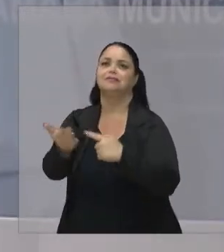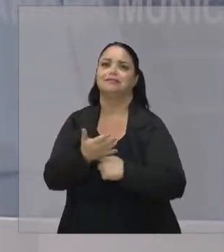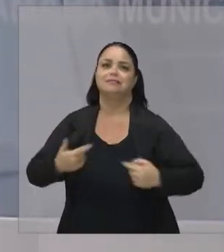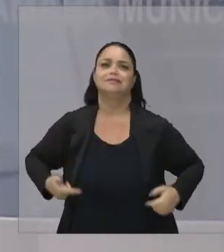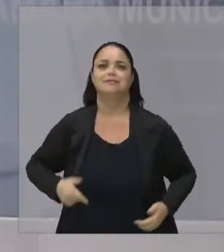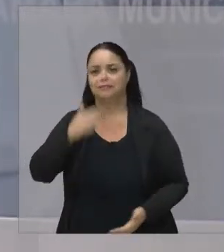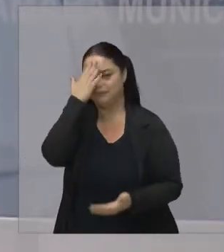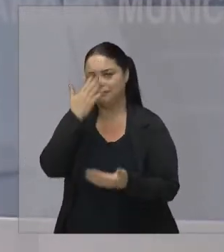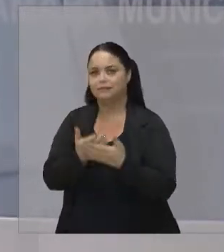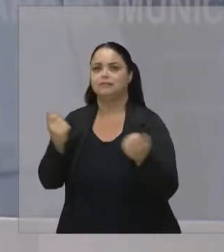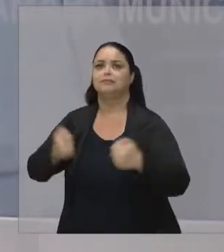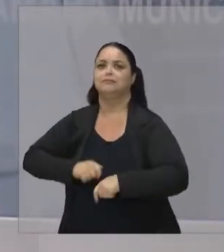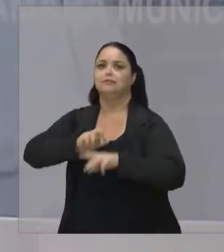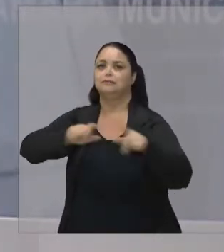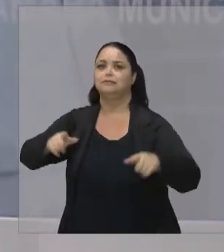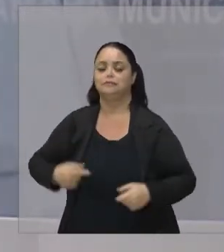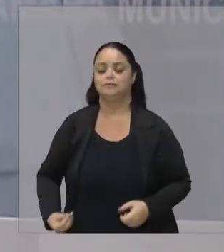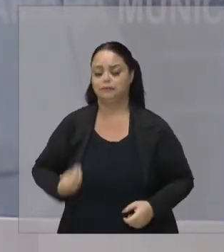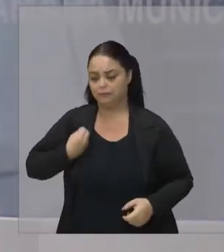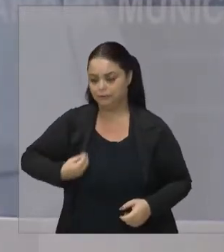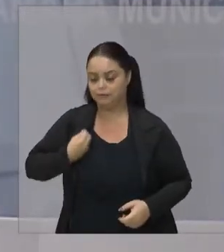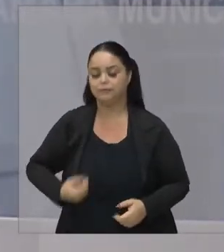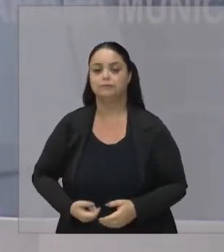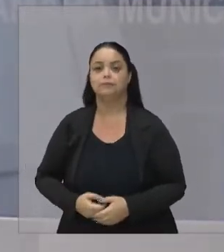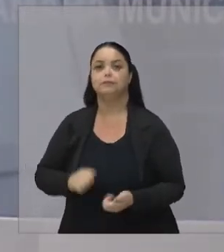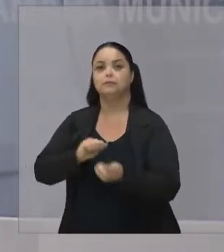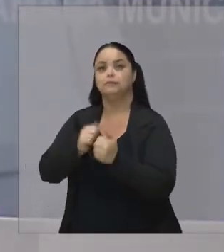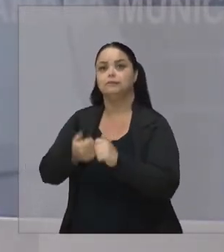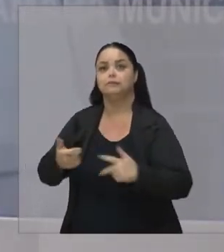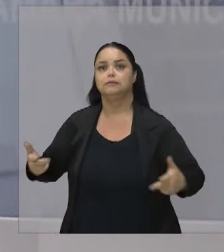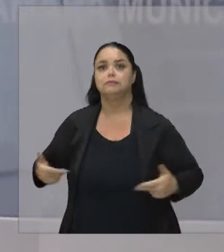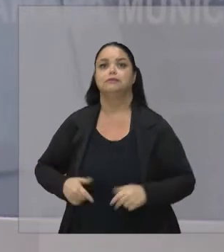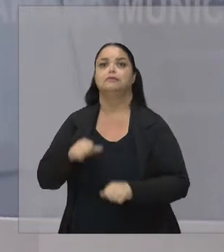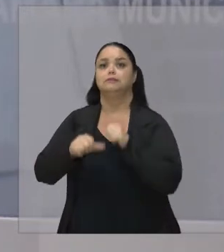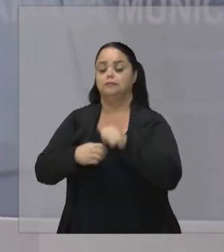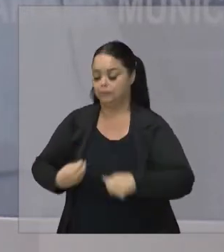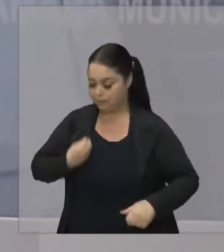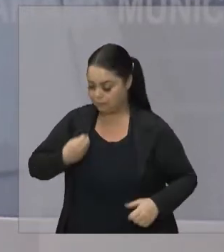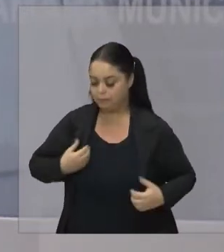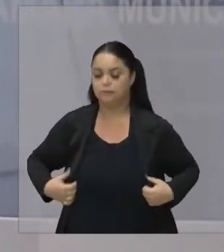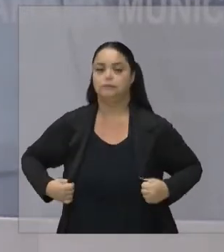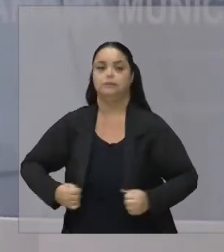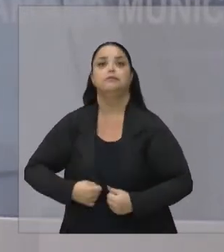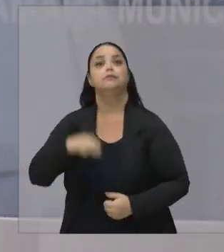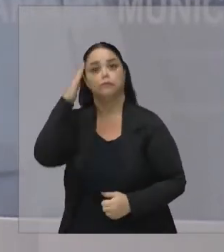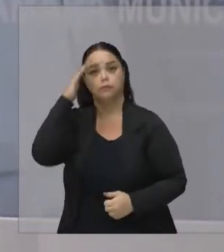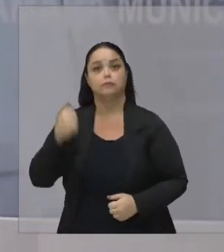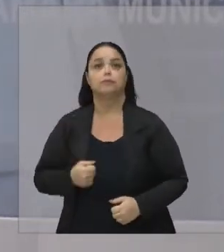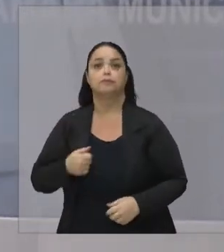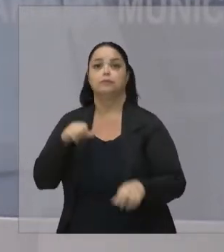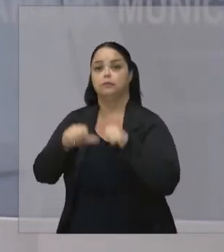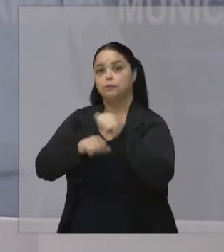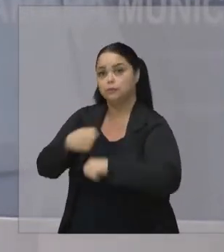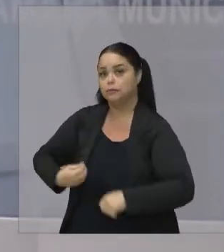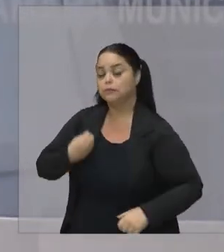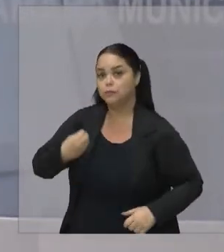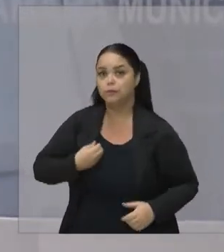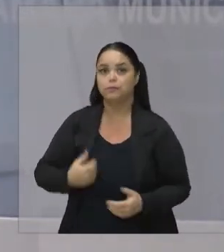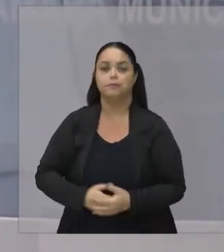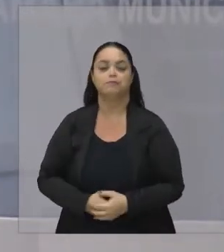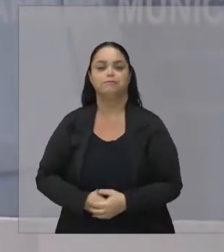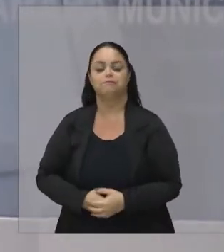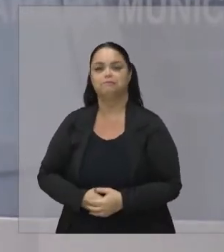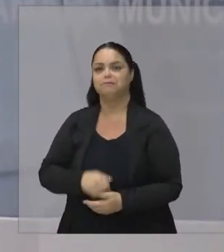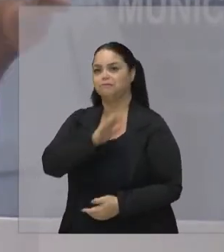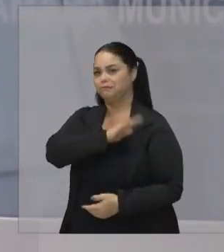acreditamos Que faz a diferença Na nossa vida O esporte volta a falar Transformou a minha vida E sei que ele pode Transformar a vida Não